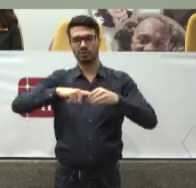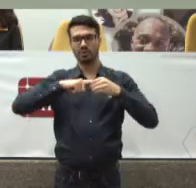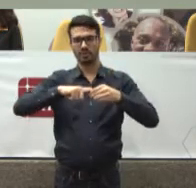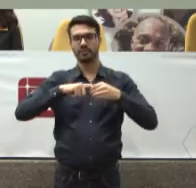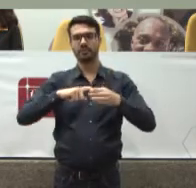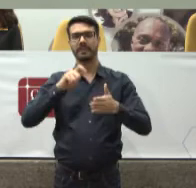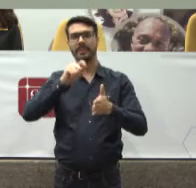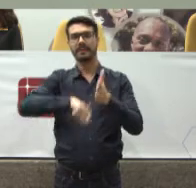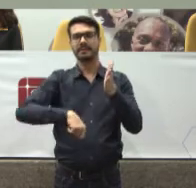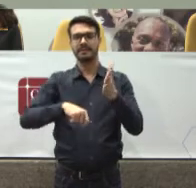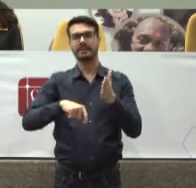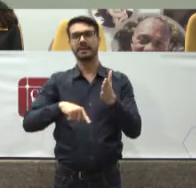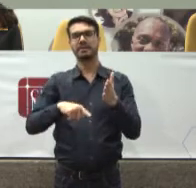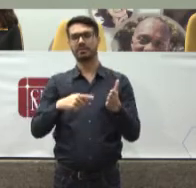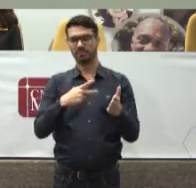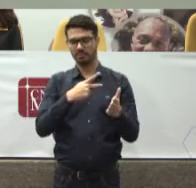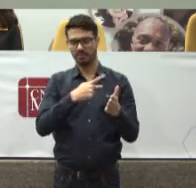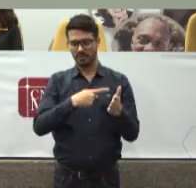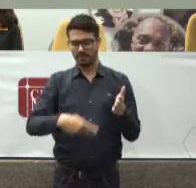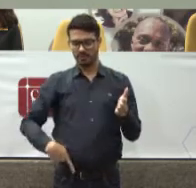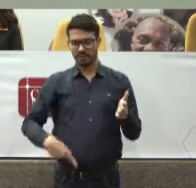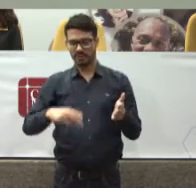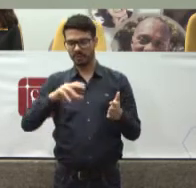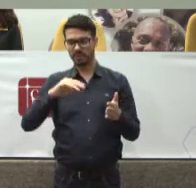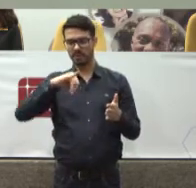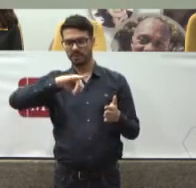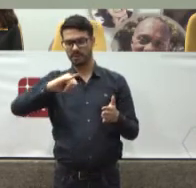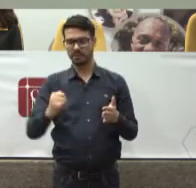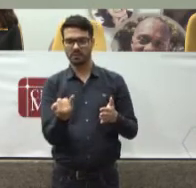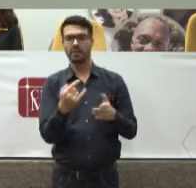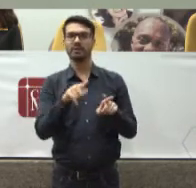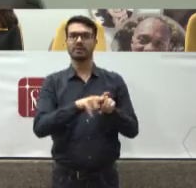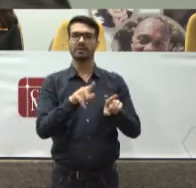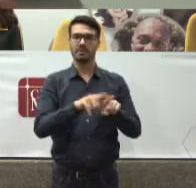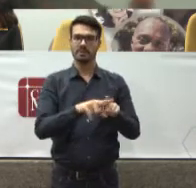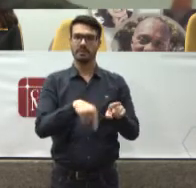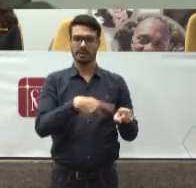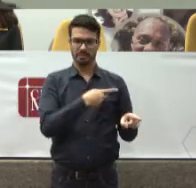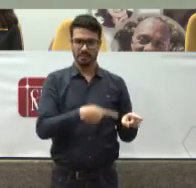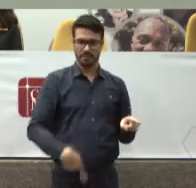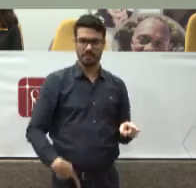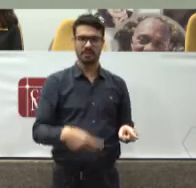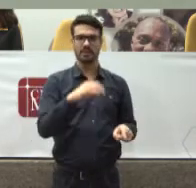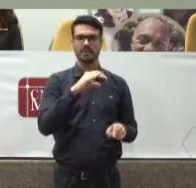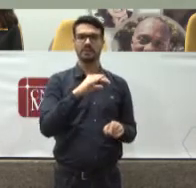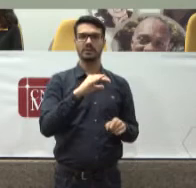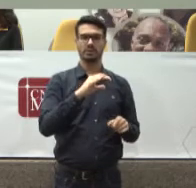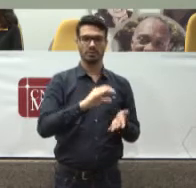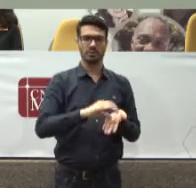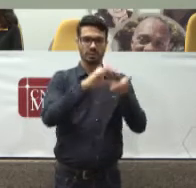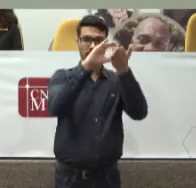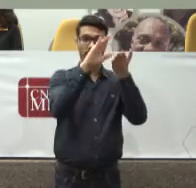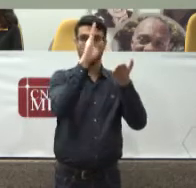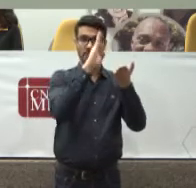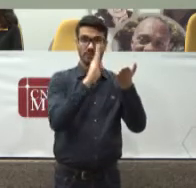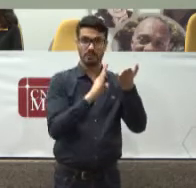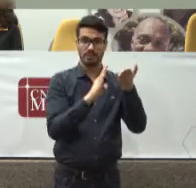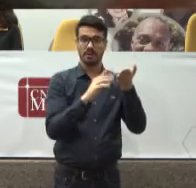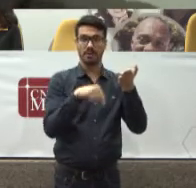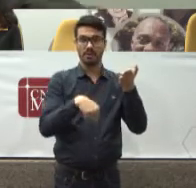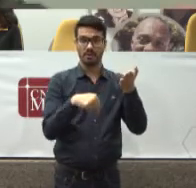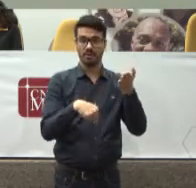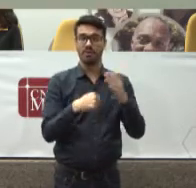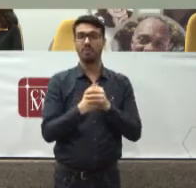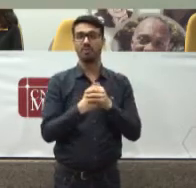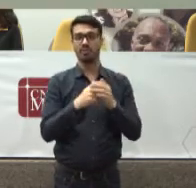conselho Nacional De justiça E a presidência Desse conselho Nacional Do ministério Público Inspirada Pela atuação Do conselheiro Bandeira